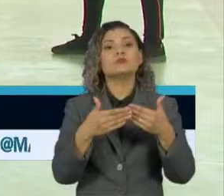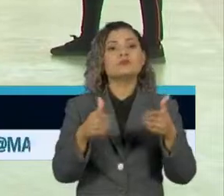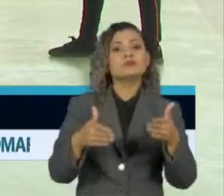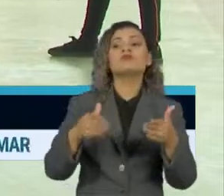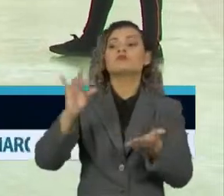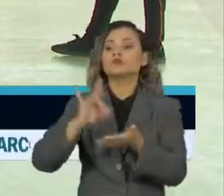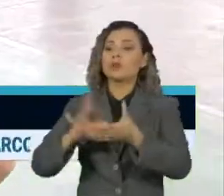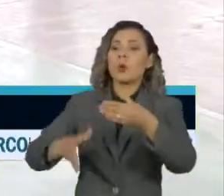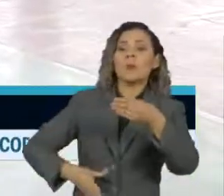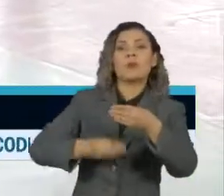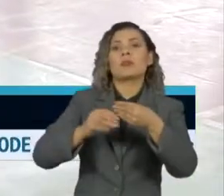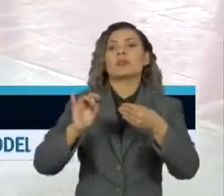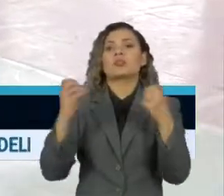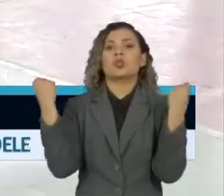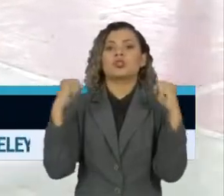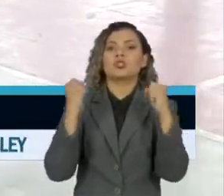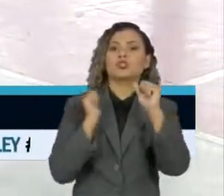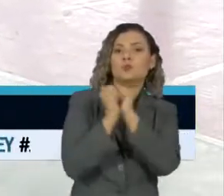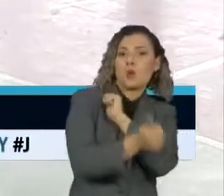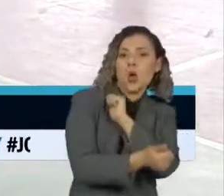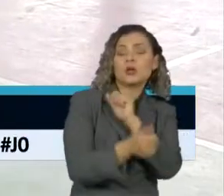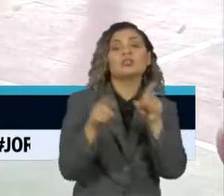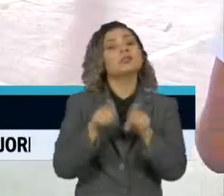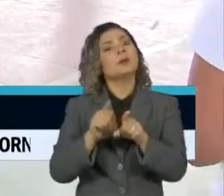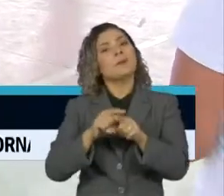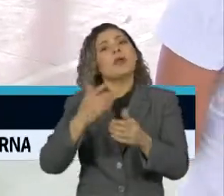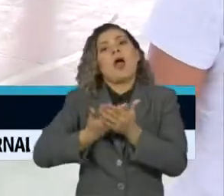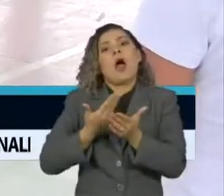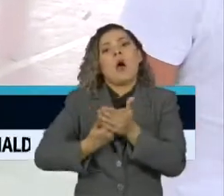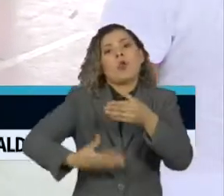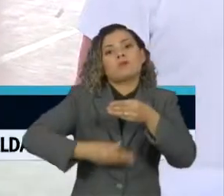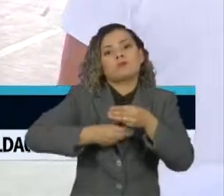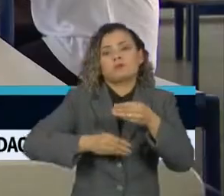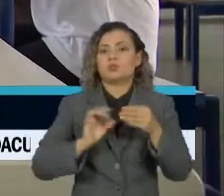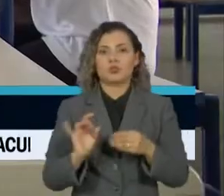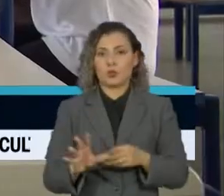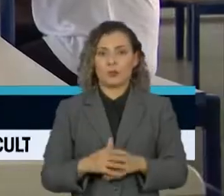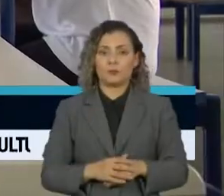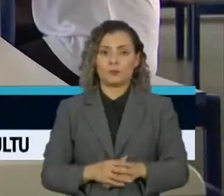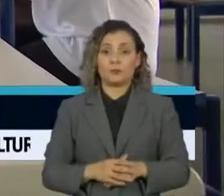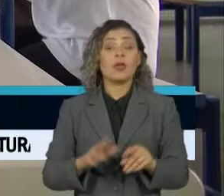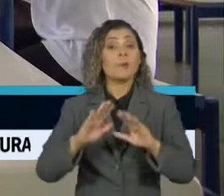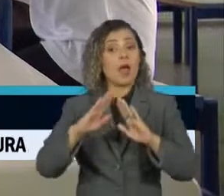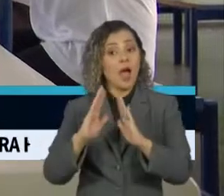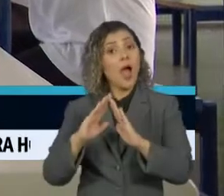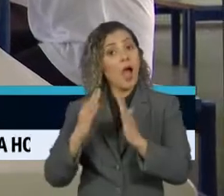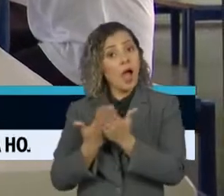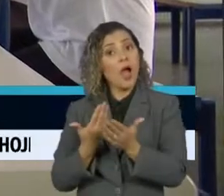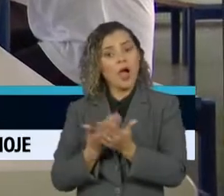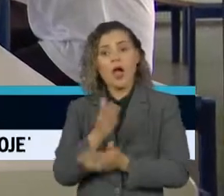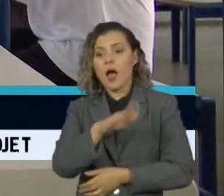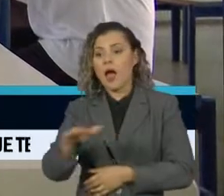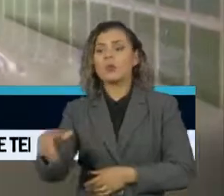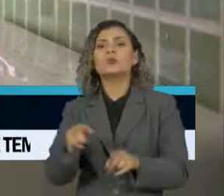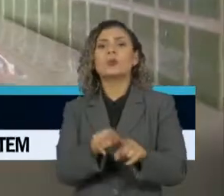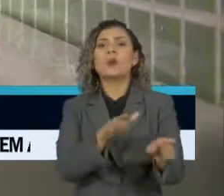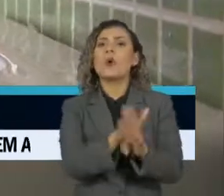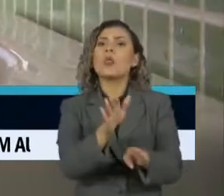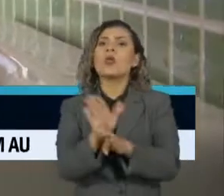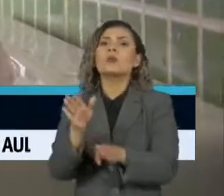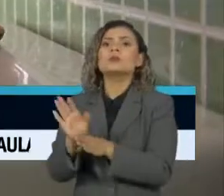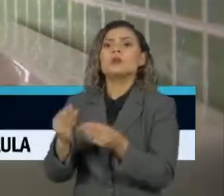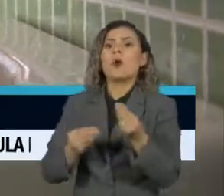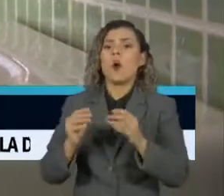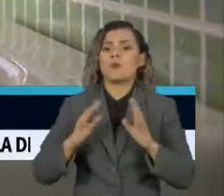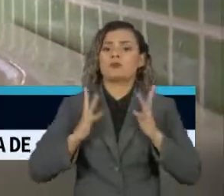complementares, como as esportivas, além de reforço escolar. Os alunos ainda receberam orientações sobre as medidas de